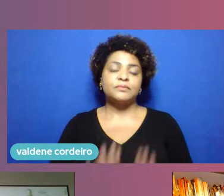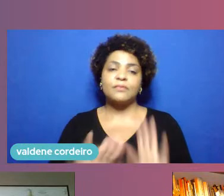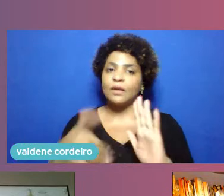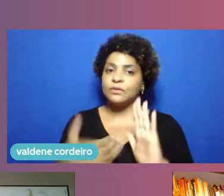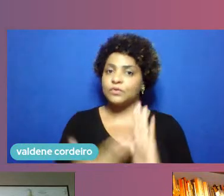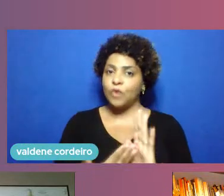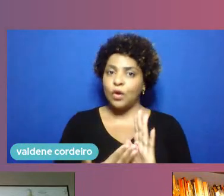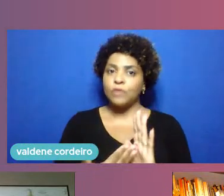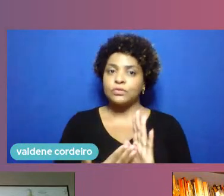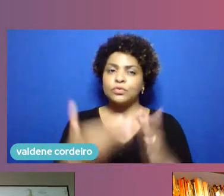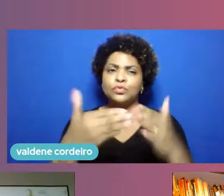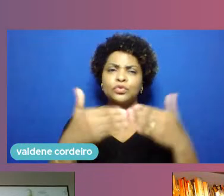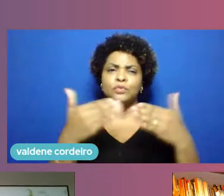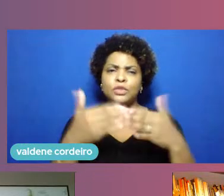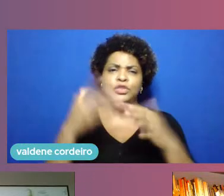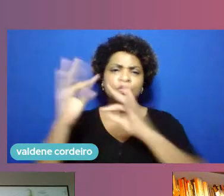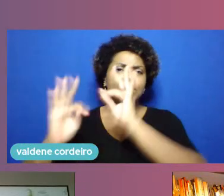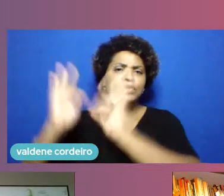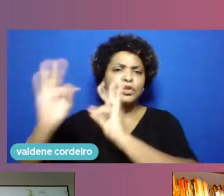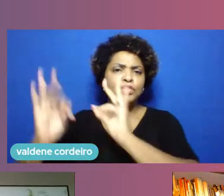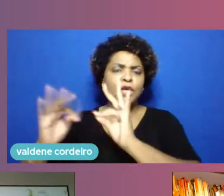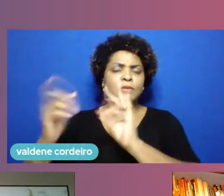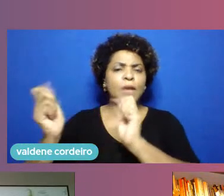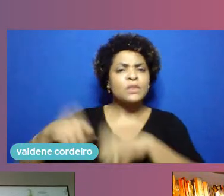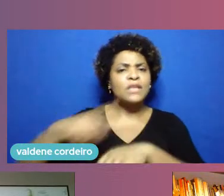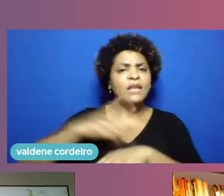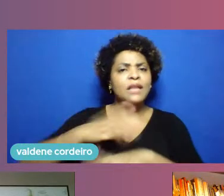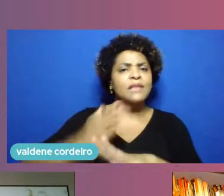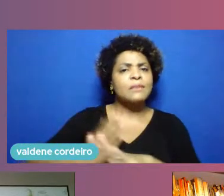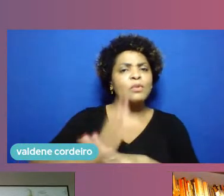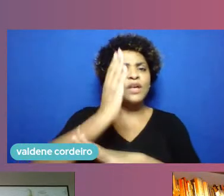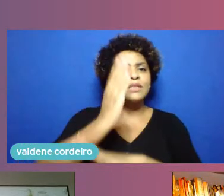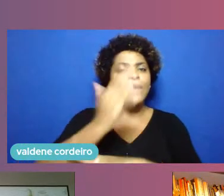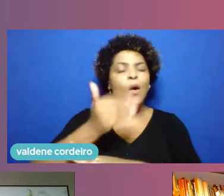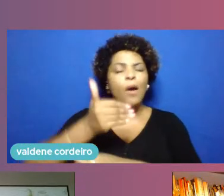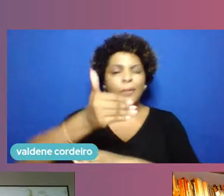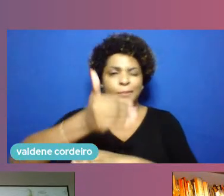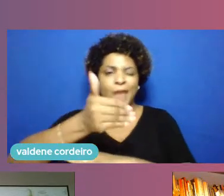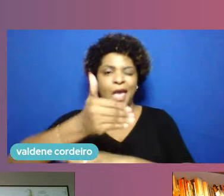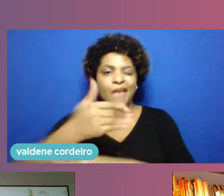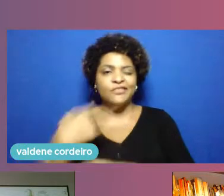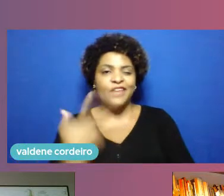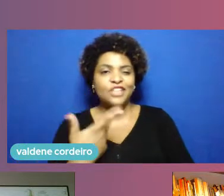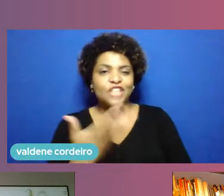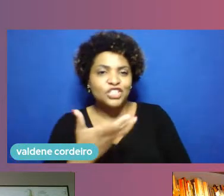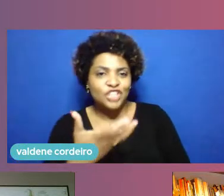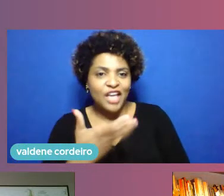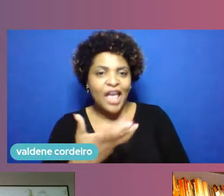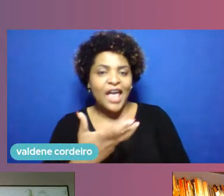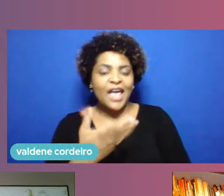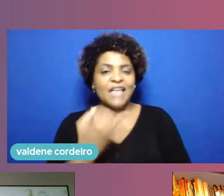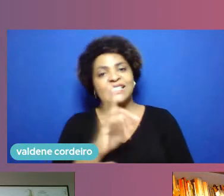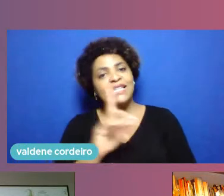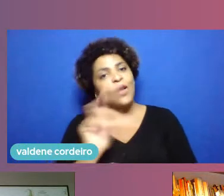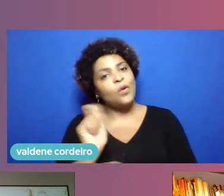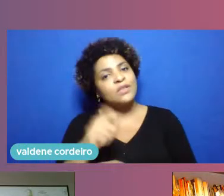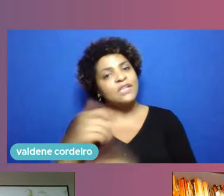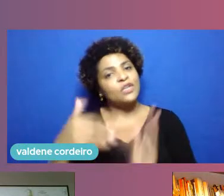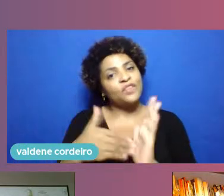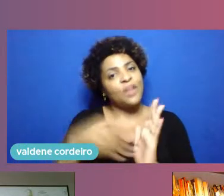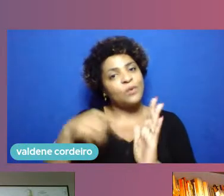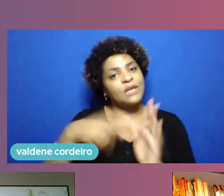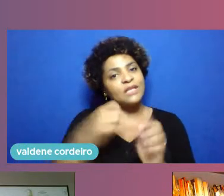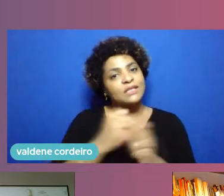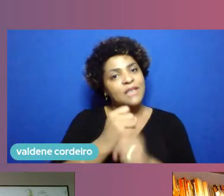gente tiver o marco legal aprovado que a gente espera ter em breve agora se não conseguir no final desse ano no começo do ano que vem certamente a gente também